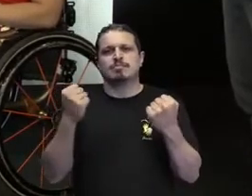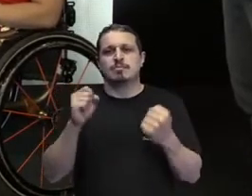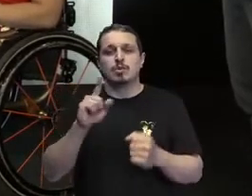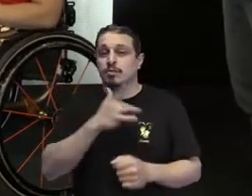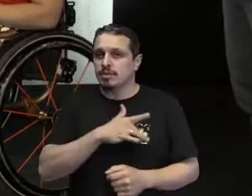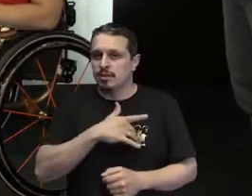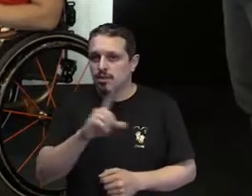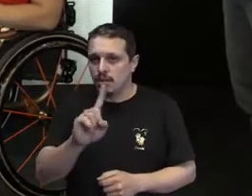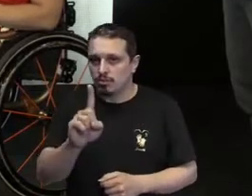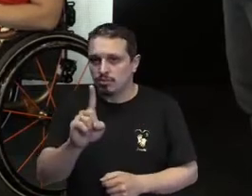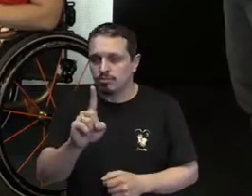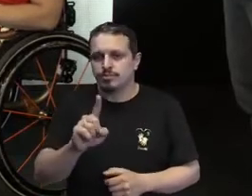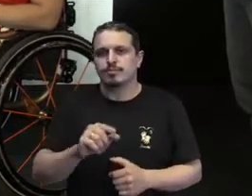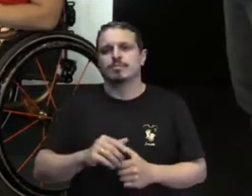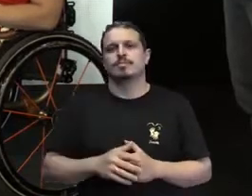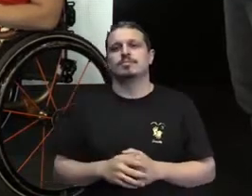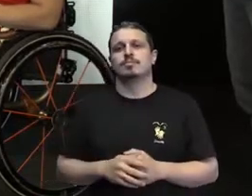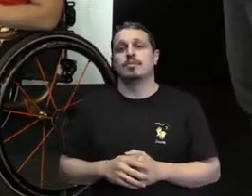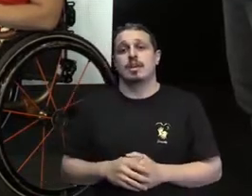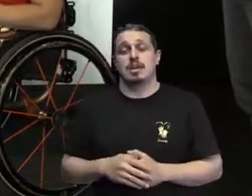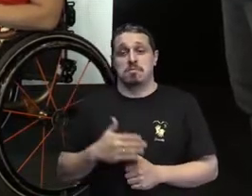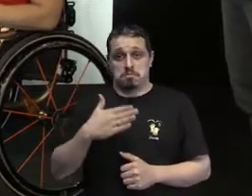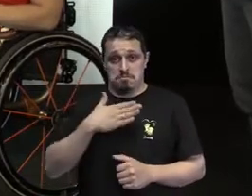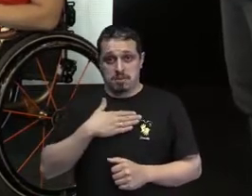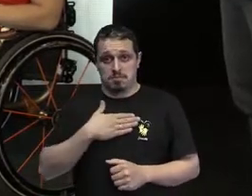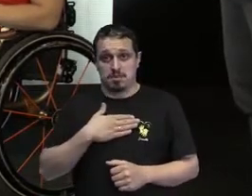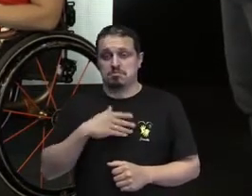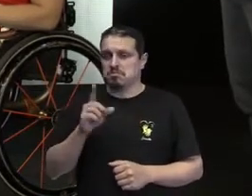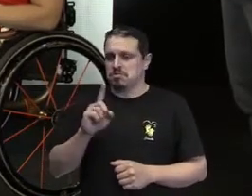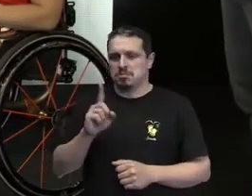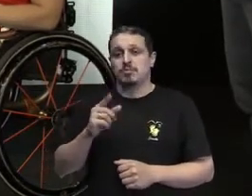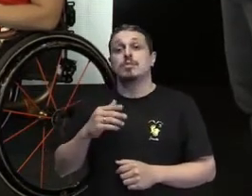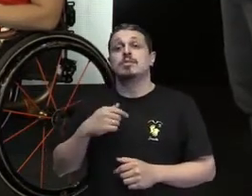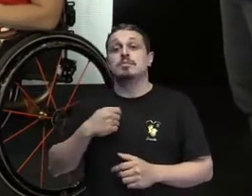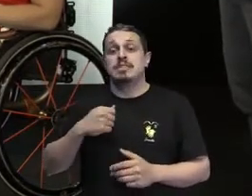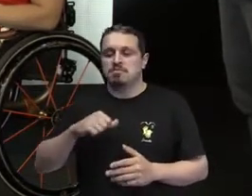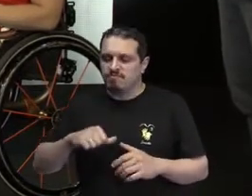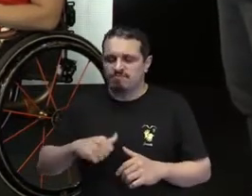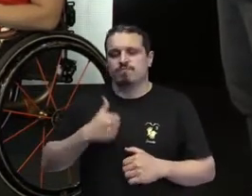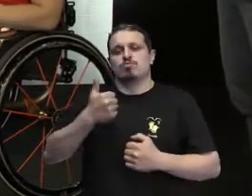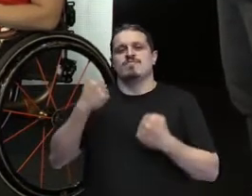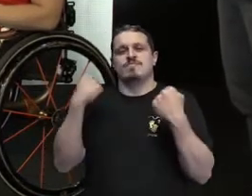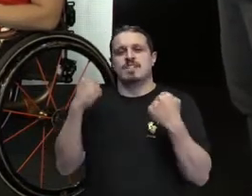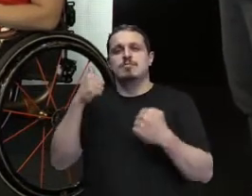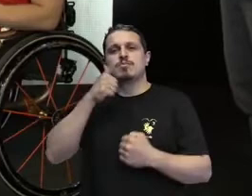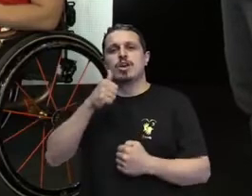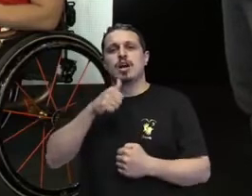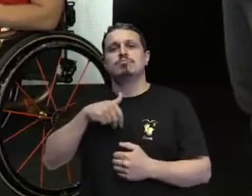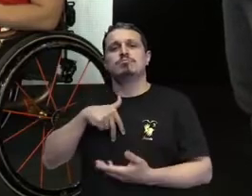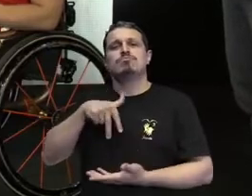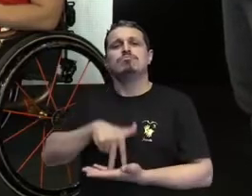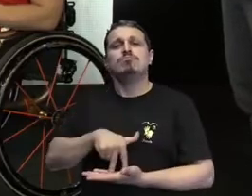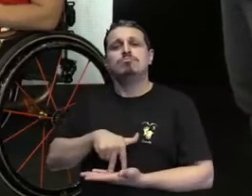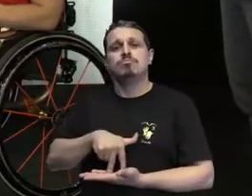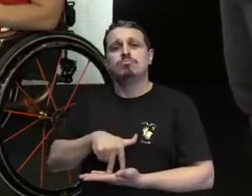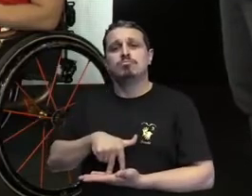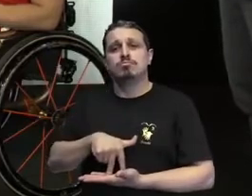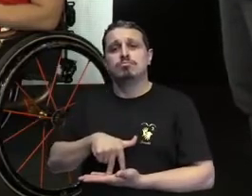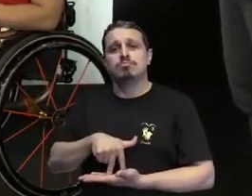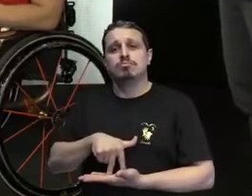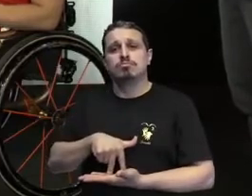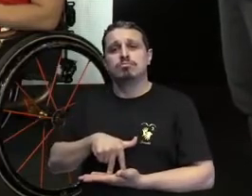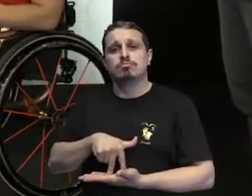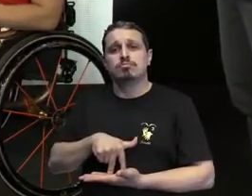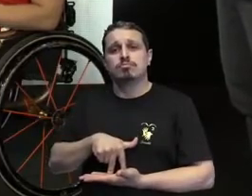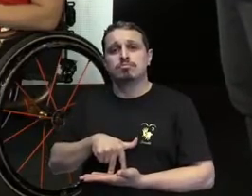não sou mulher maravilha, longe de querer sê-la. E tampouco sou coitadinha. E entendo que Mari e Tabata têm a mesma